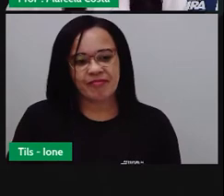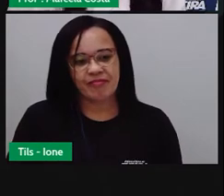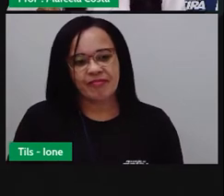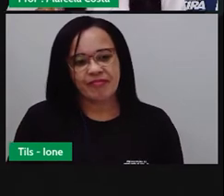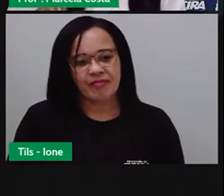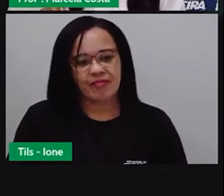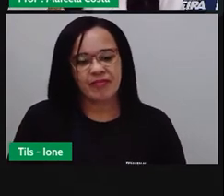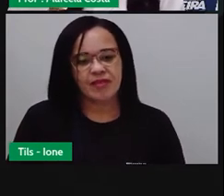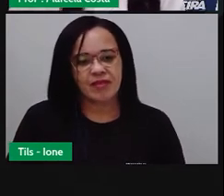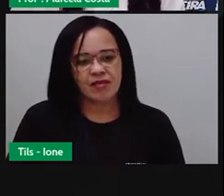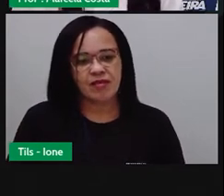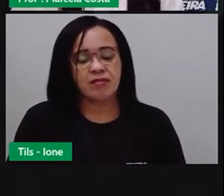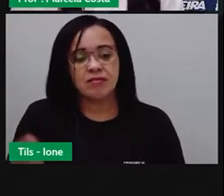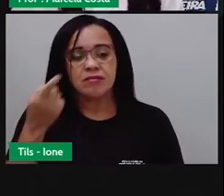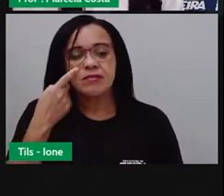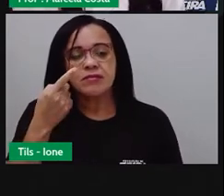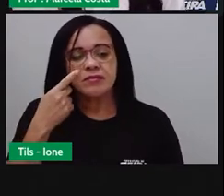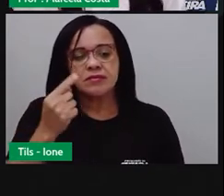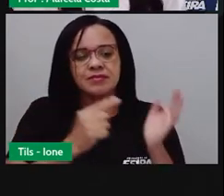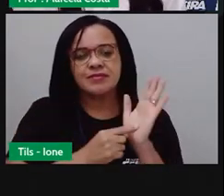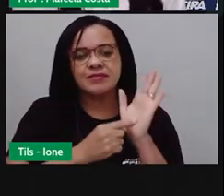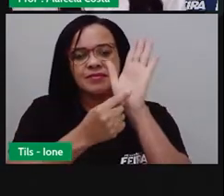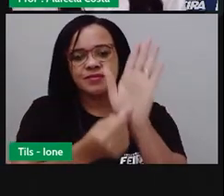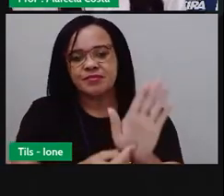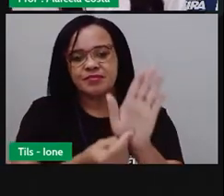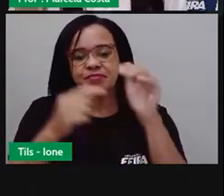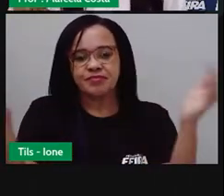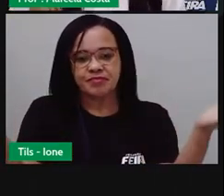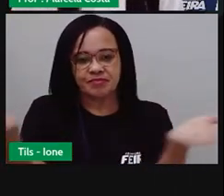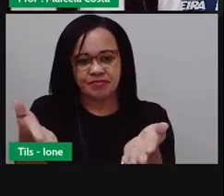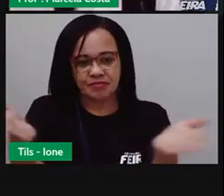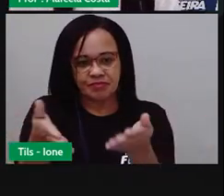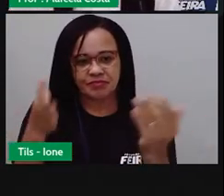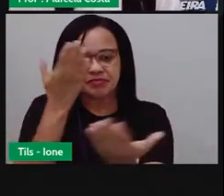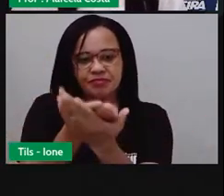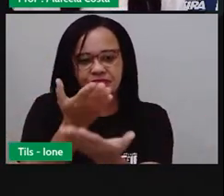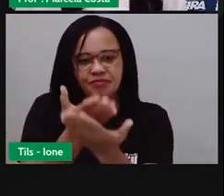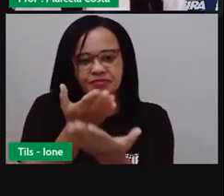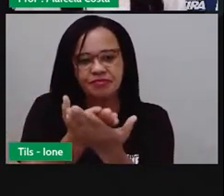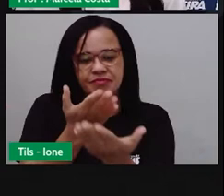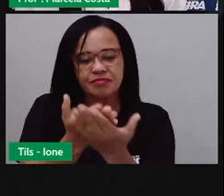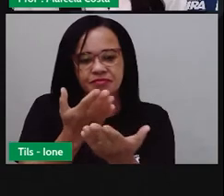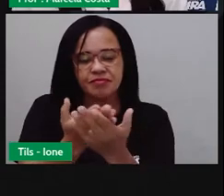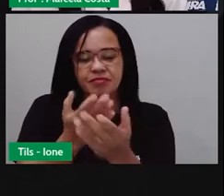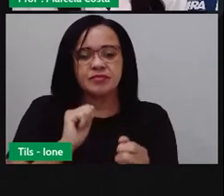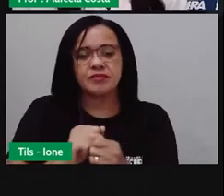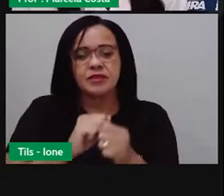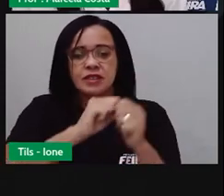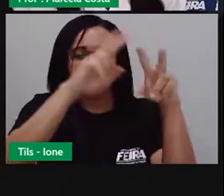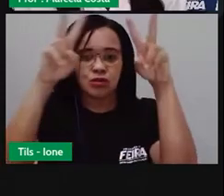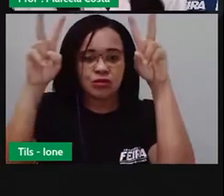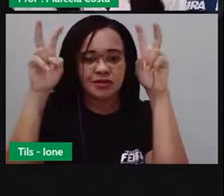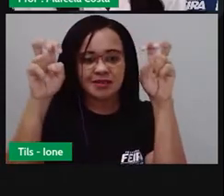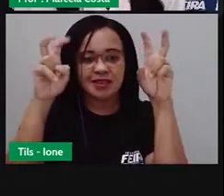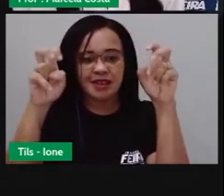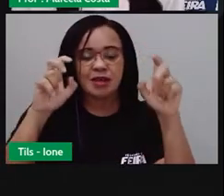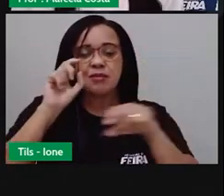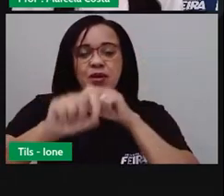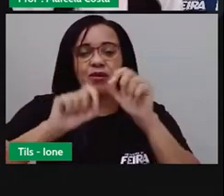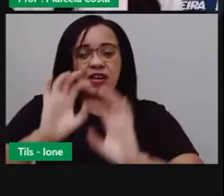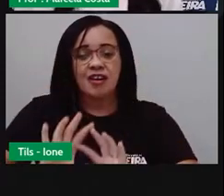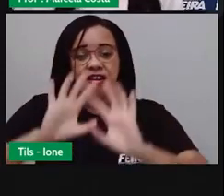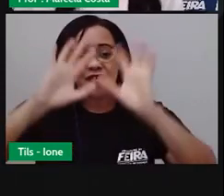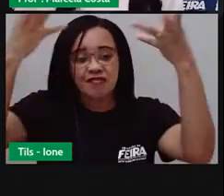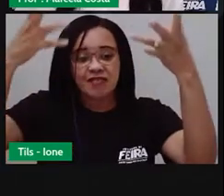Então, deixa eu mostrar que hoje, nessa aula, nós vamos trabalhar o tema Festas Populares